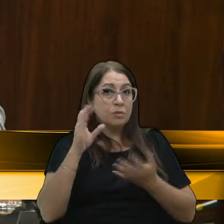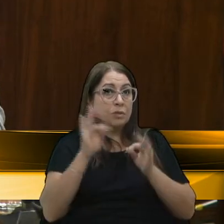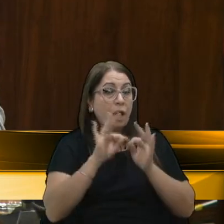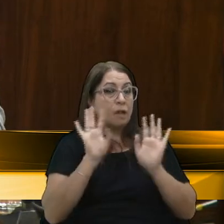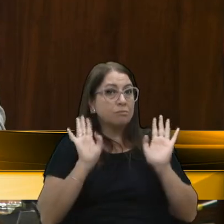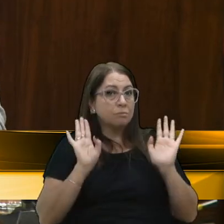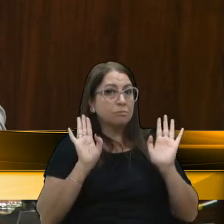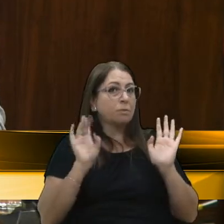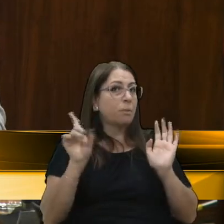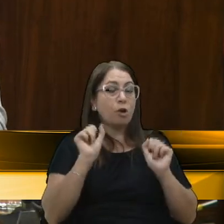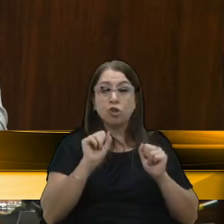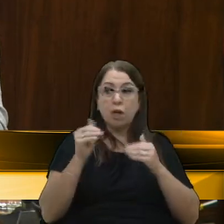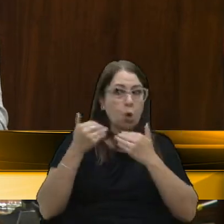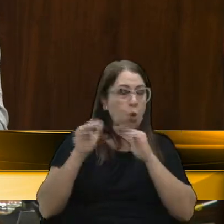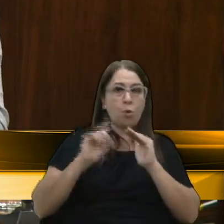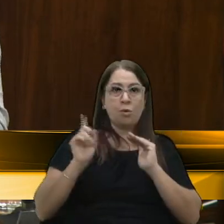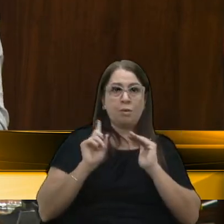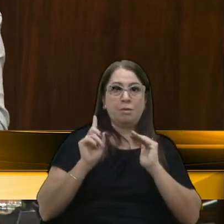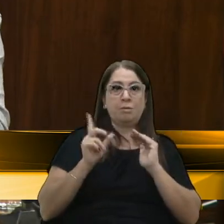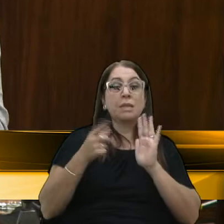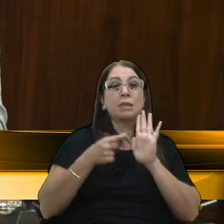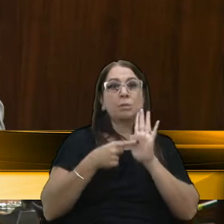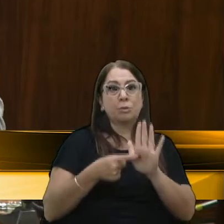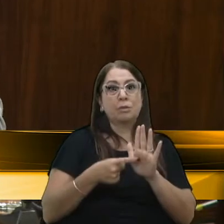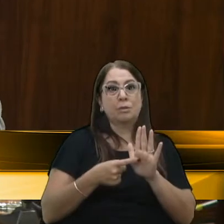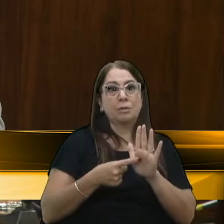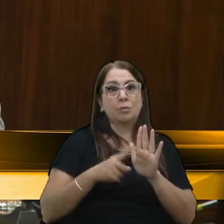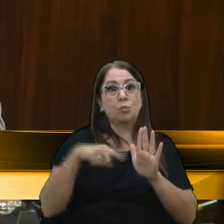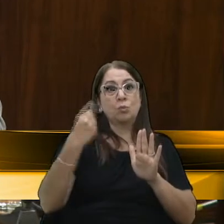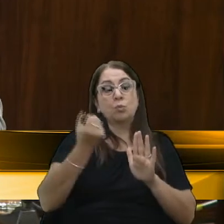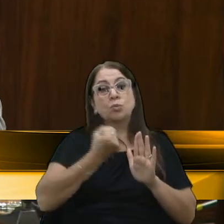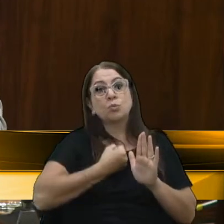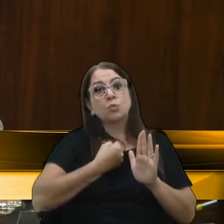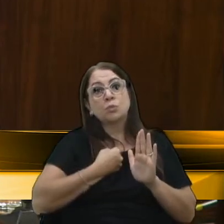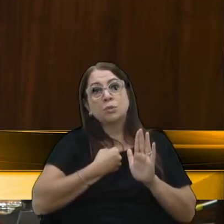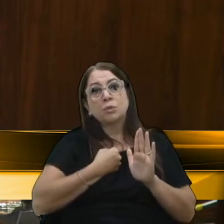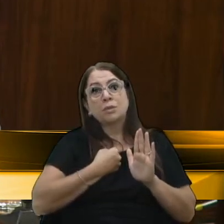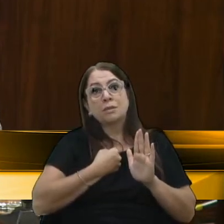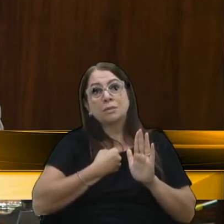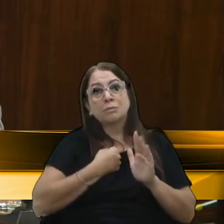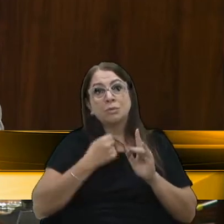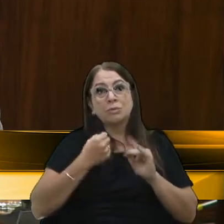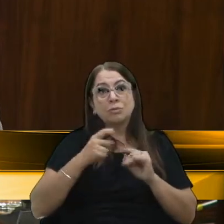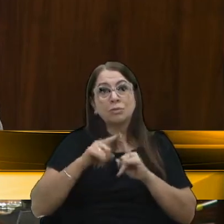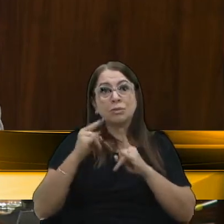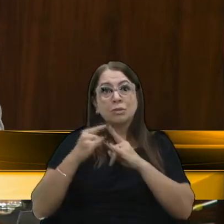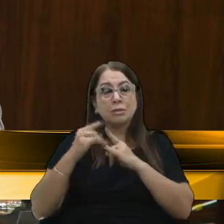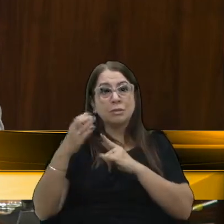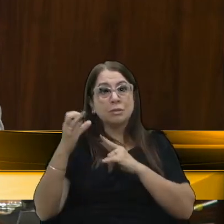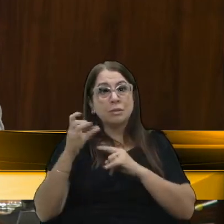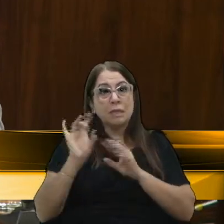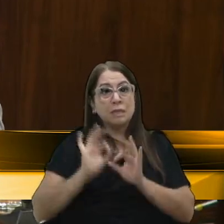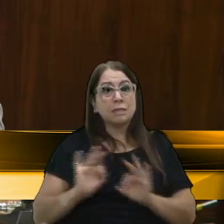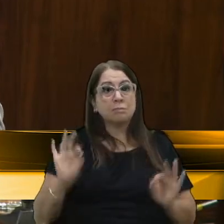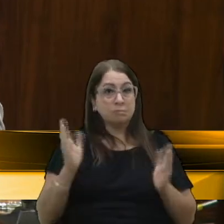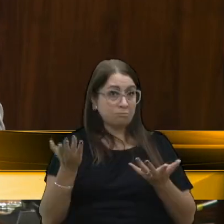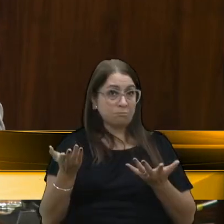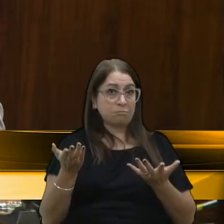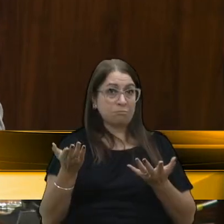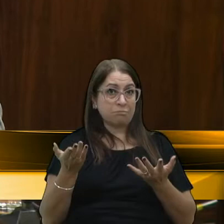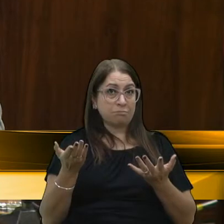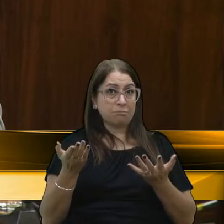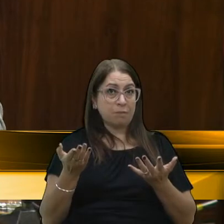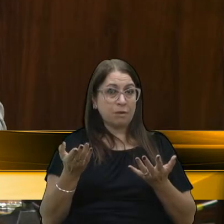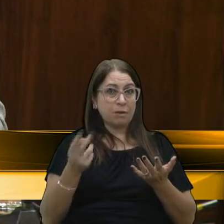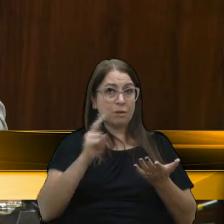pode discordar, mas então que apresentem outros dados teóricos e científicos. É simples assim. O nível de